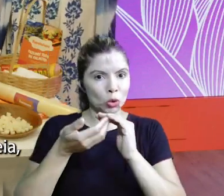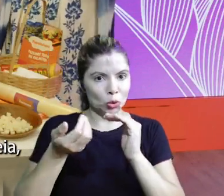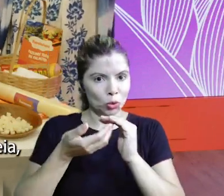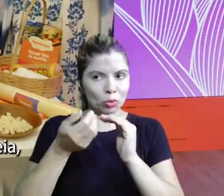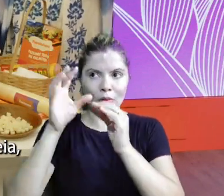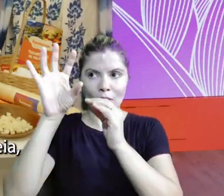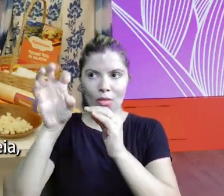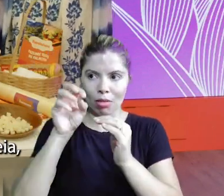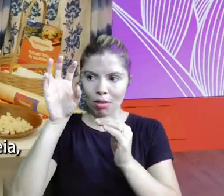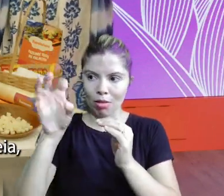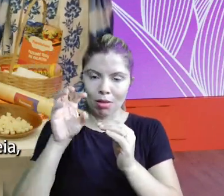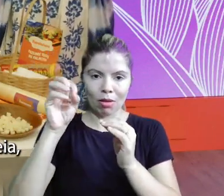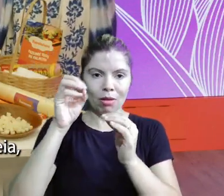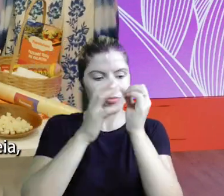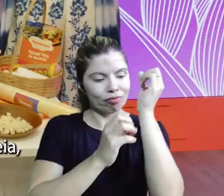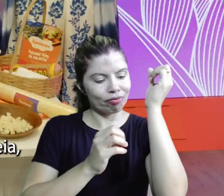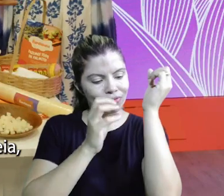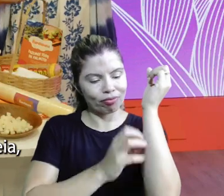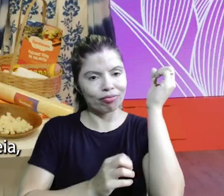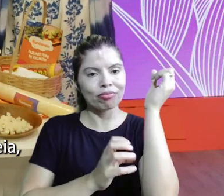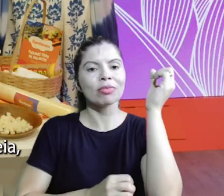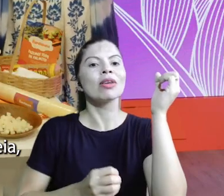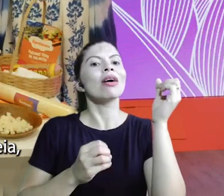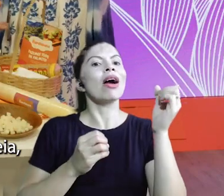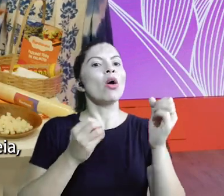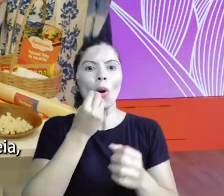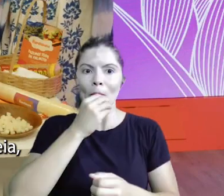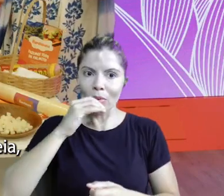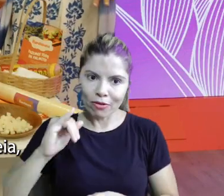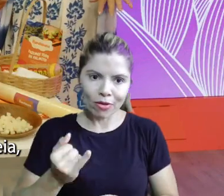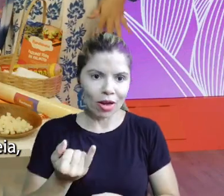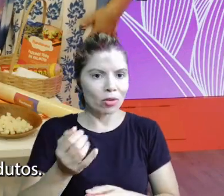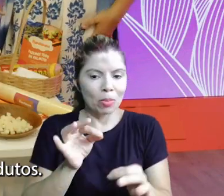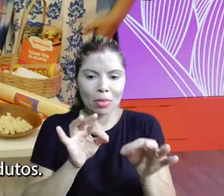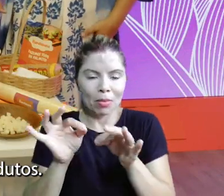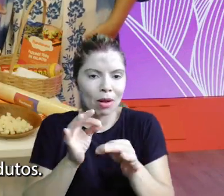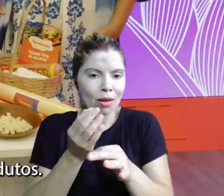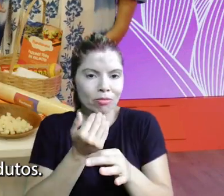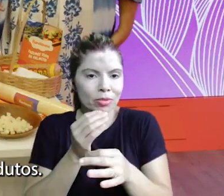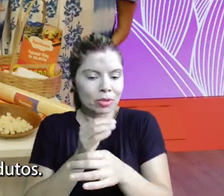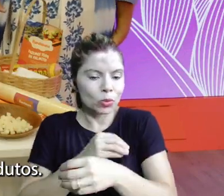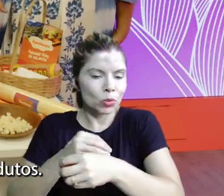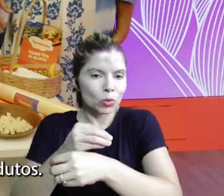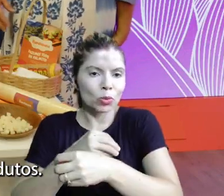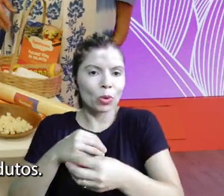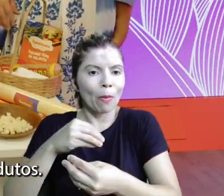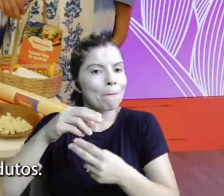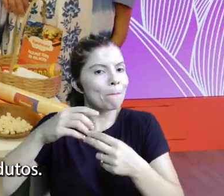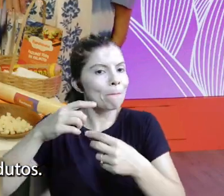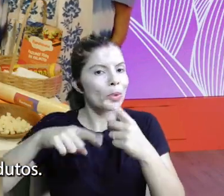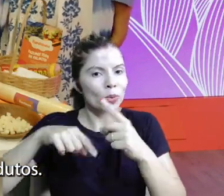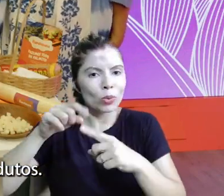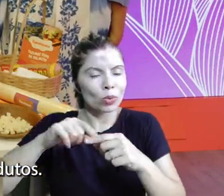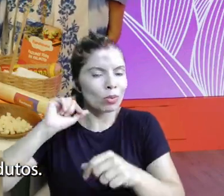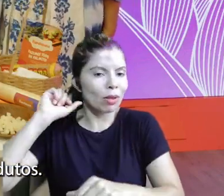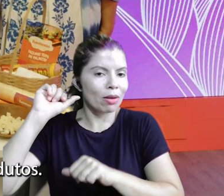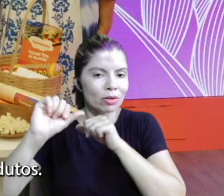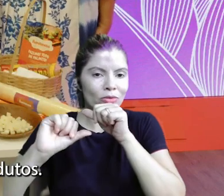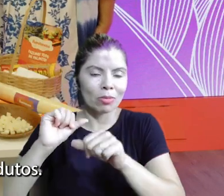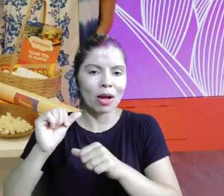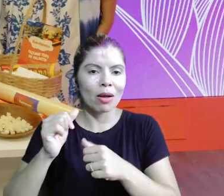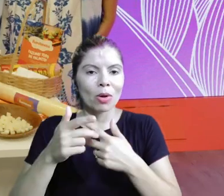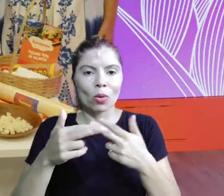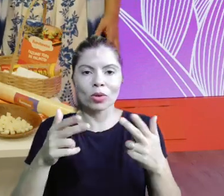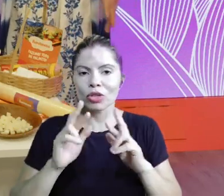tiro e aí faço as misturas Nossa aproveitar tudo que a propriedade te dá pra fazer esses produtos Pra